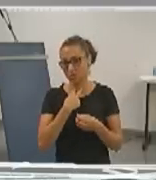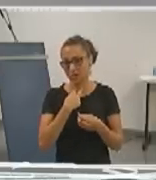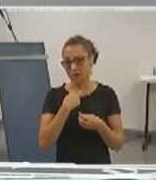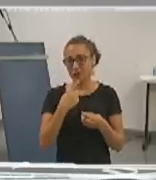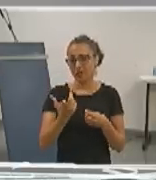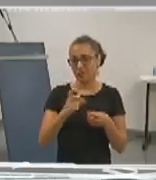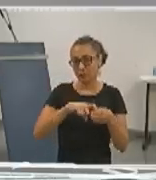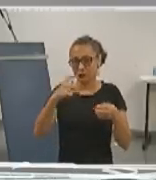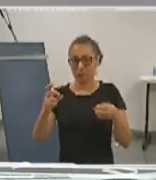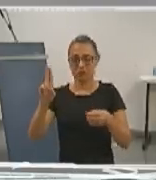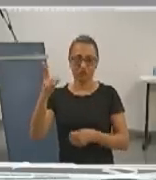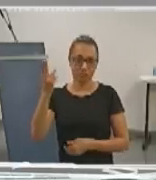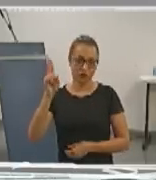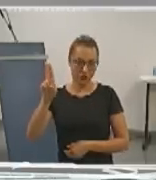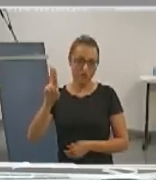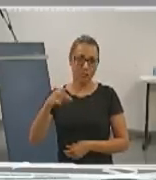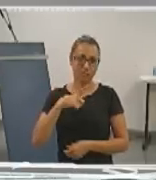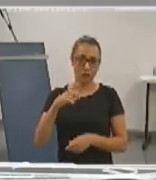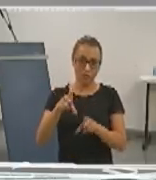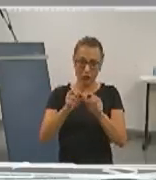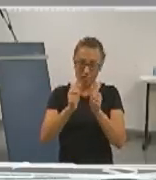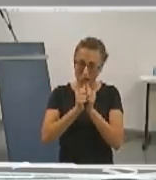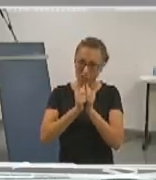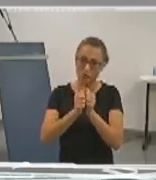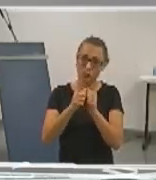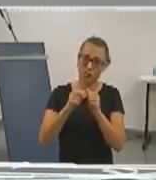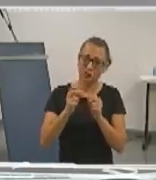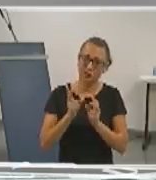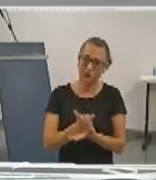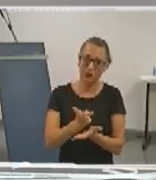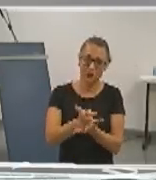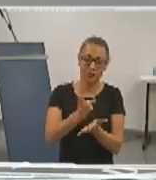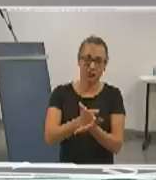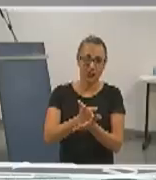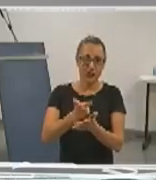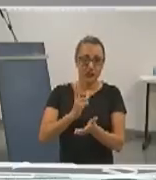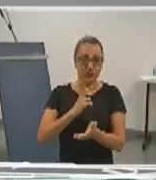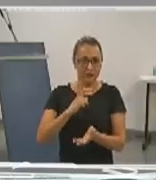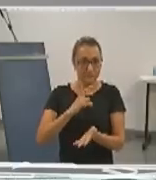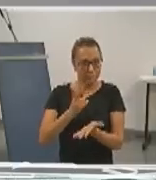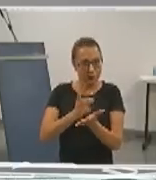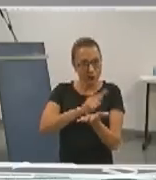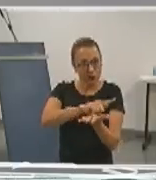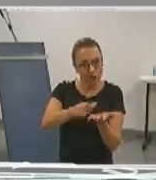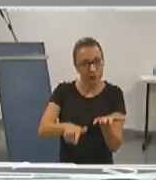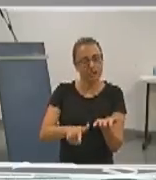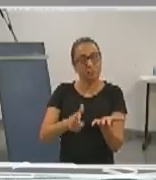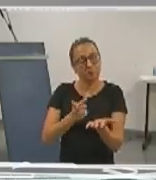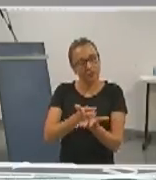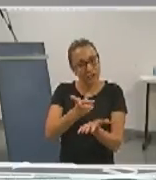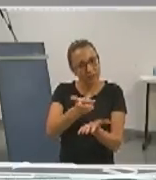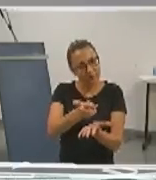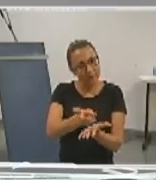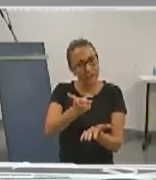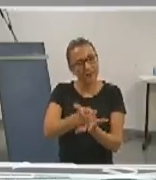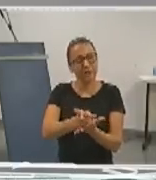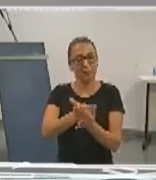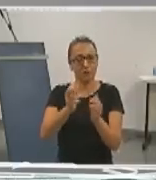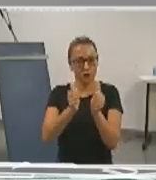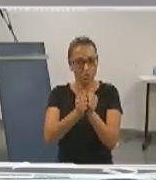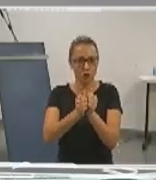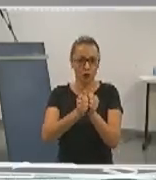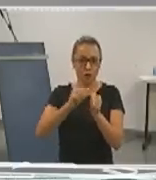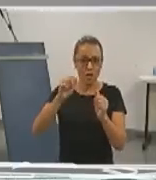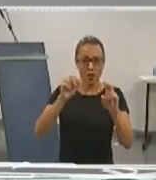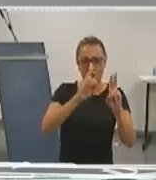do HU e por se tratar de um hospital universitário, mesmo conseguindo a gestão plena, continuaremos trabalhando sempre em conjunto